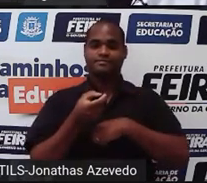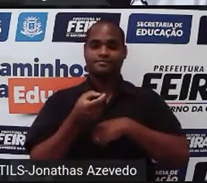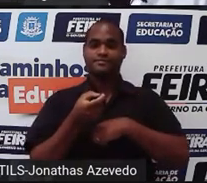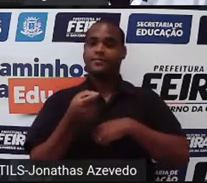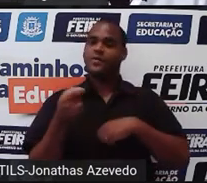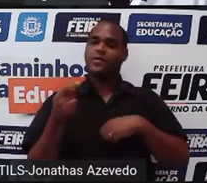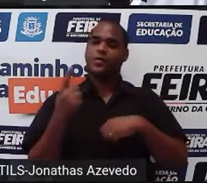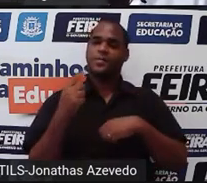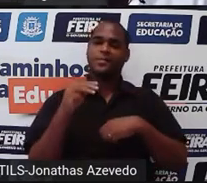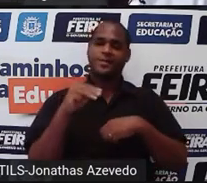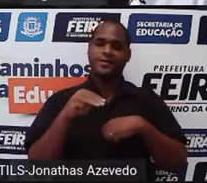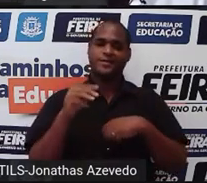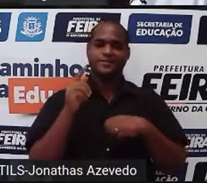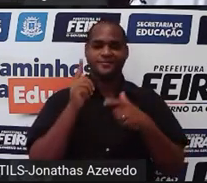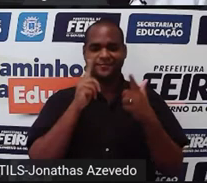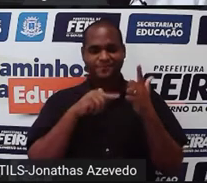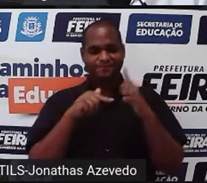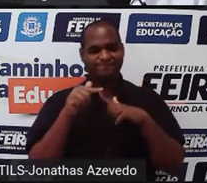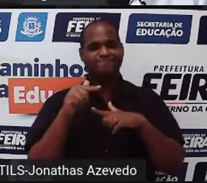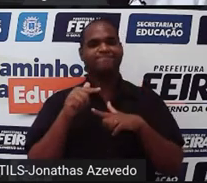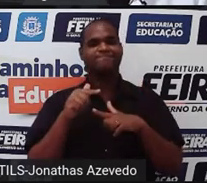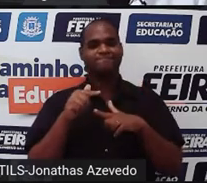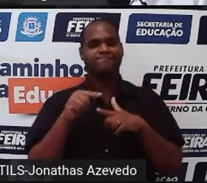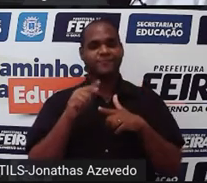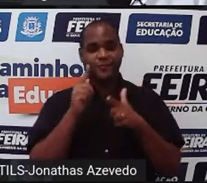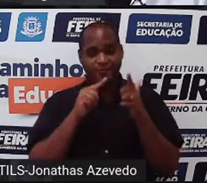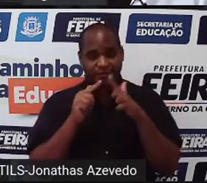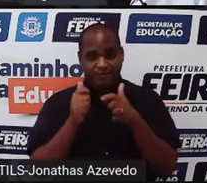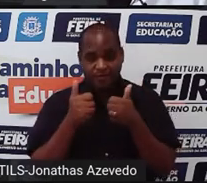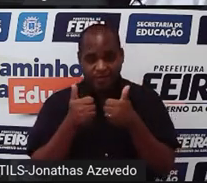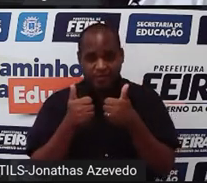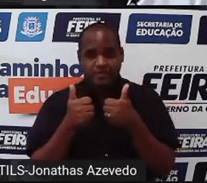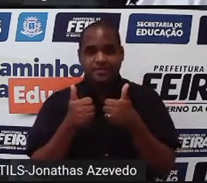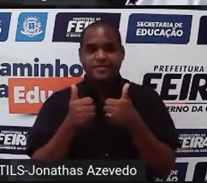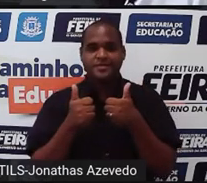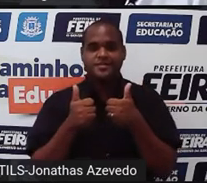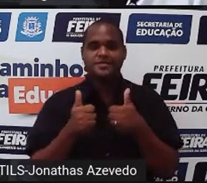Um minuto para você resolver o problema. Você conseguiu resolver o problema?